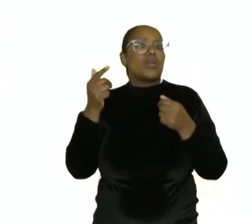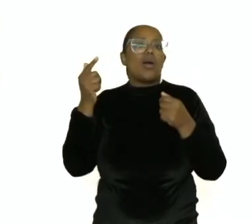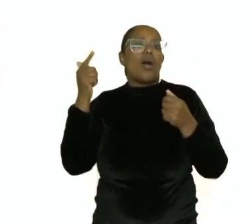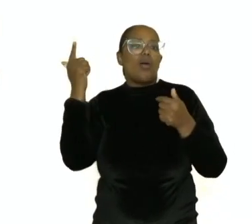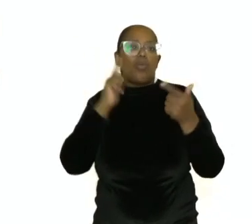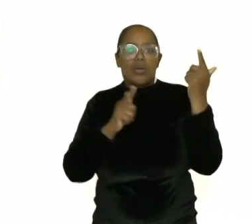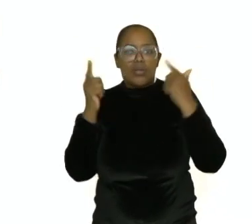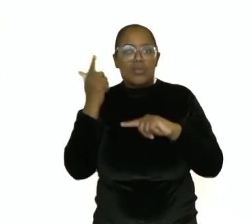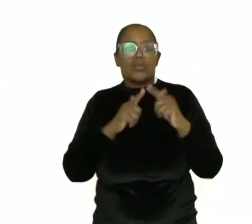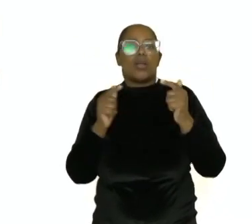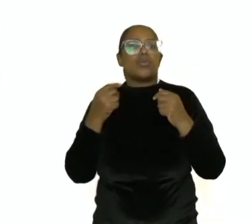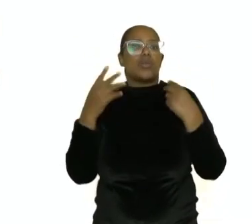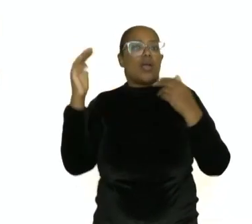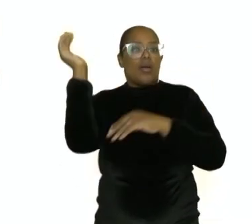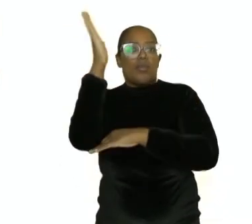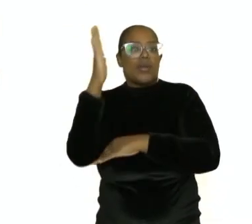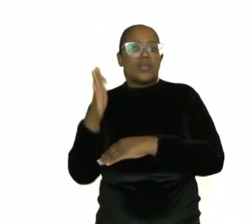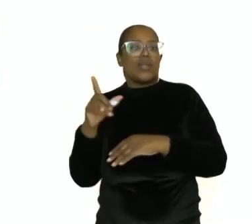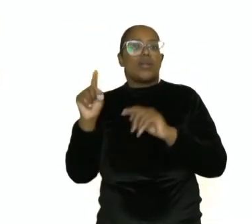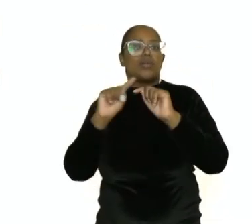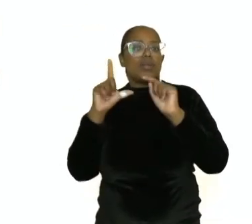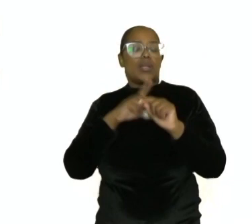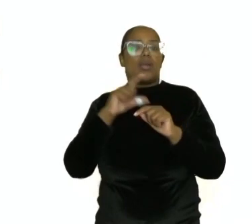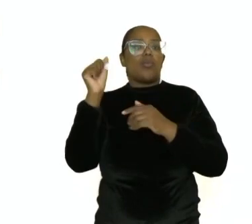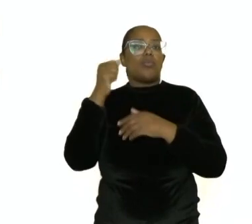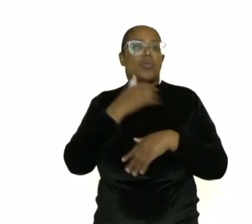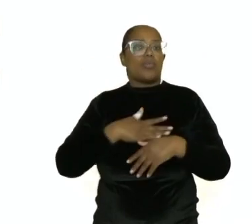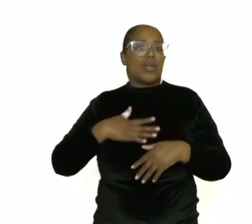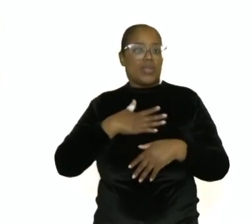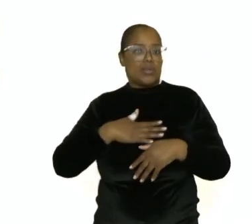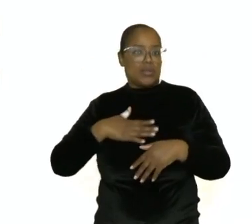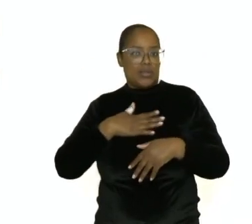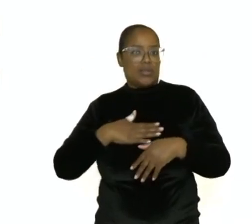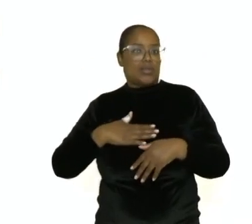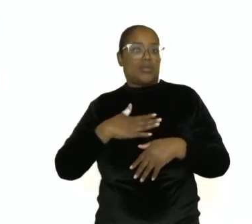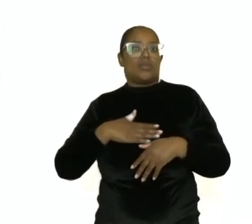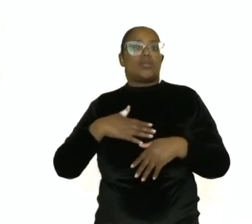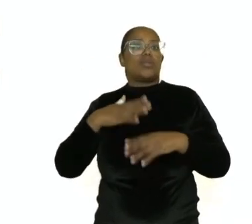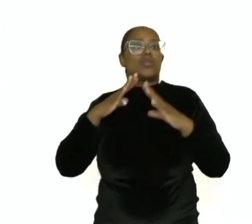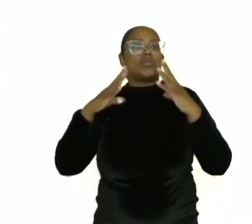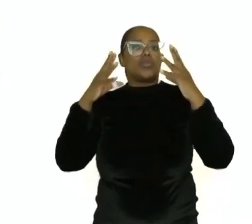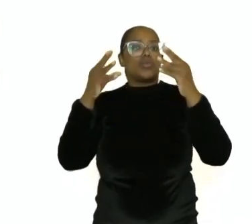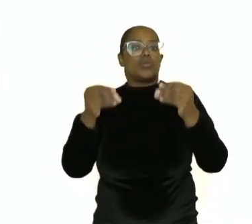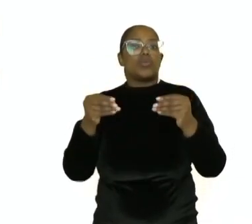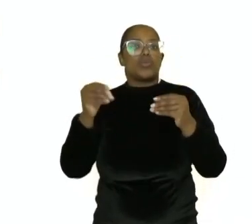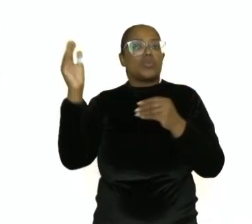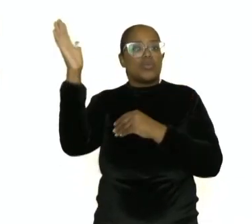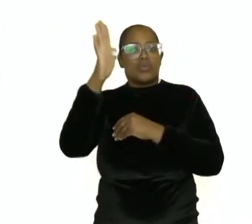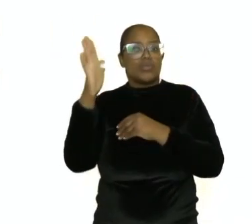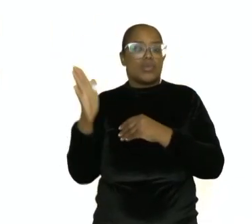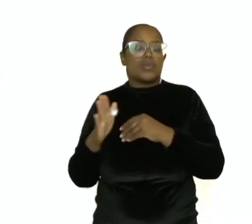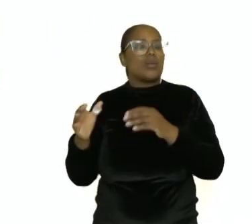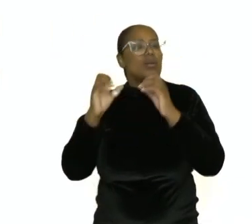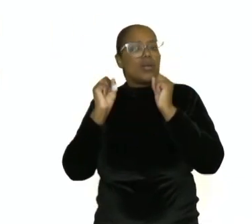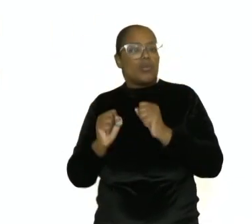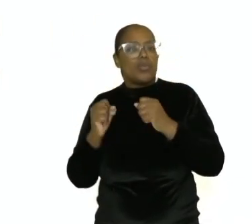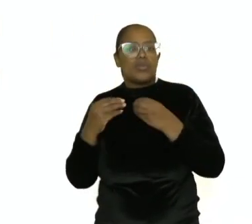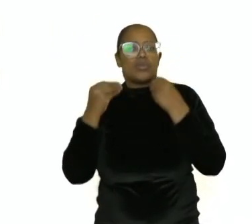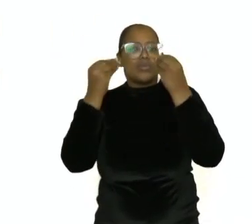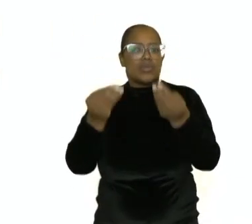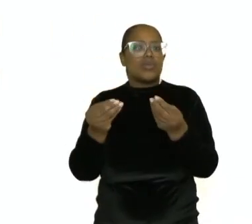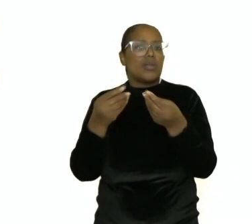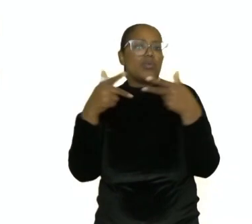sul do país. Mas a leitura por prazer pode nos trazer